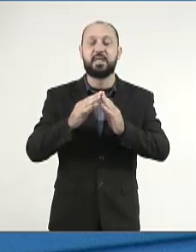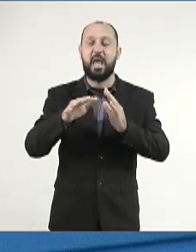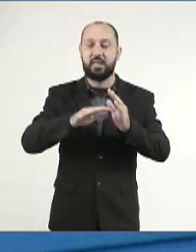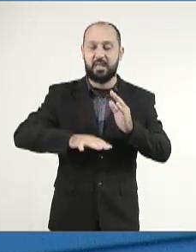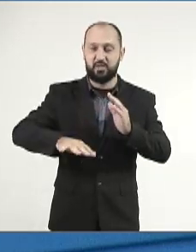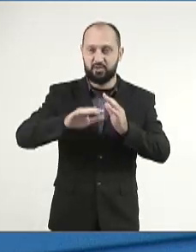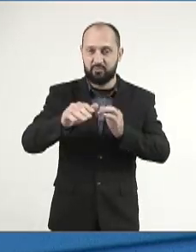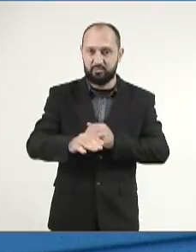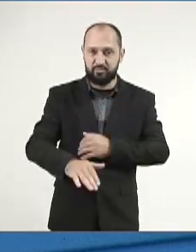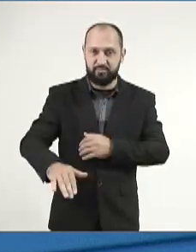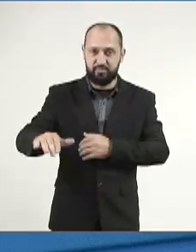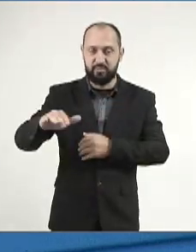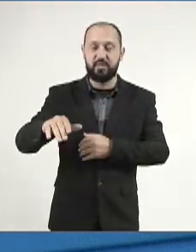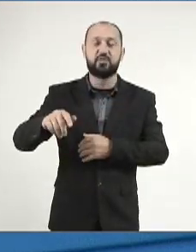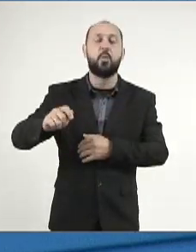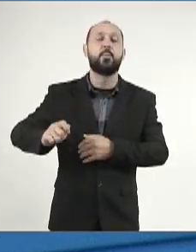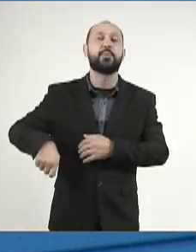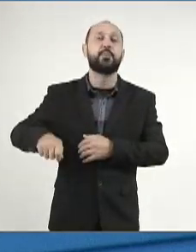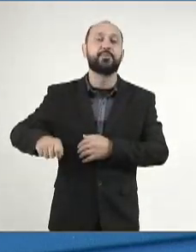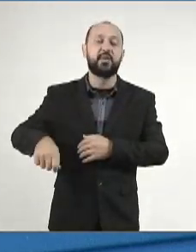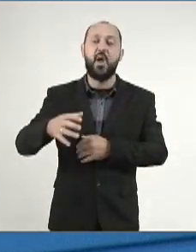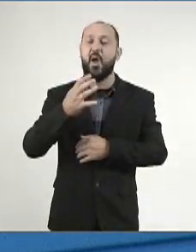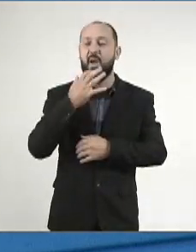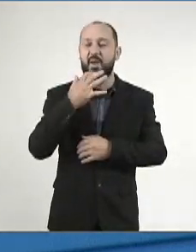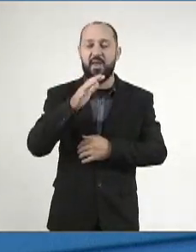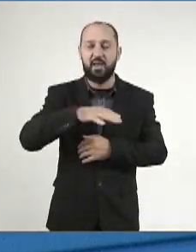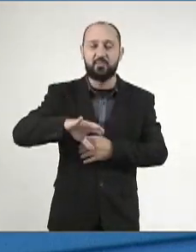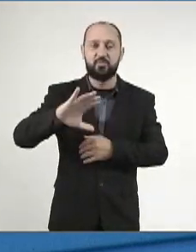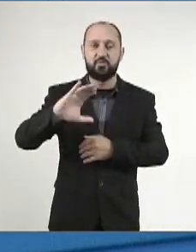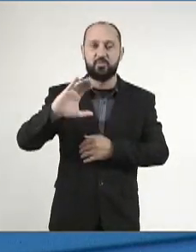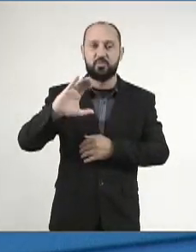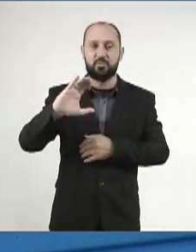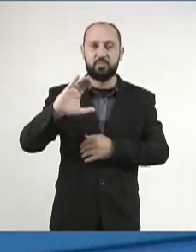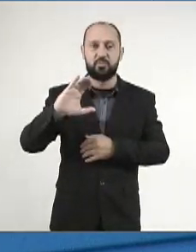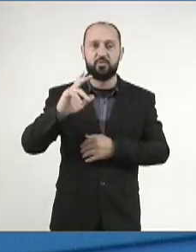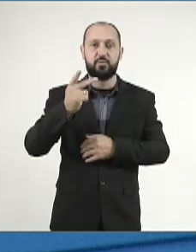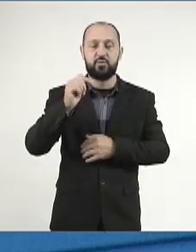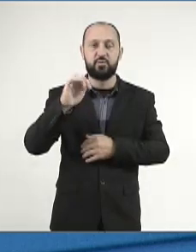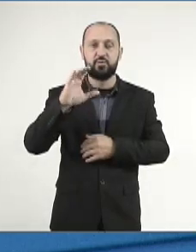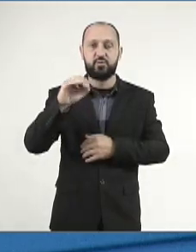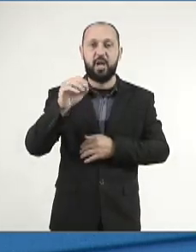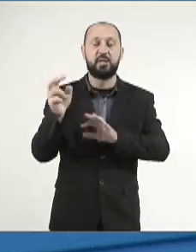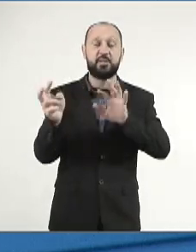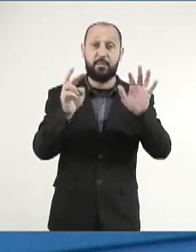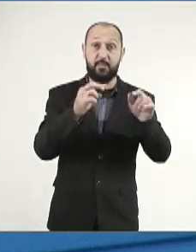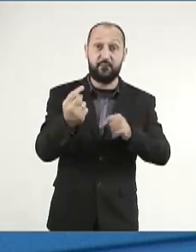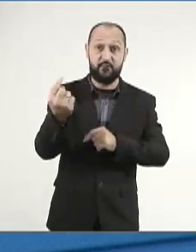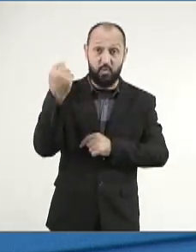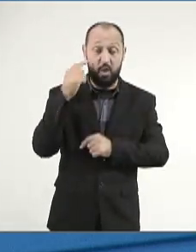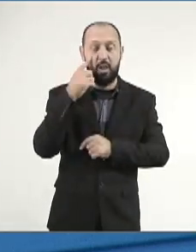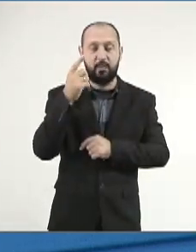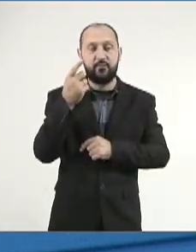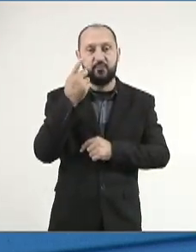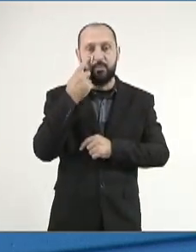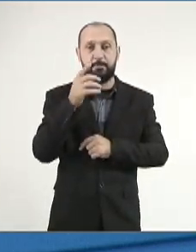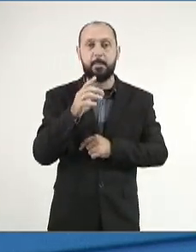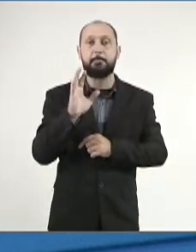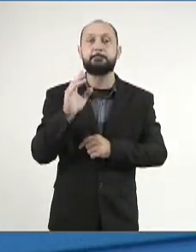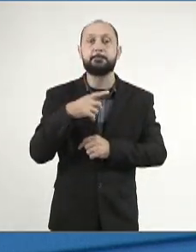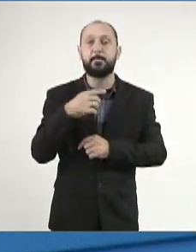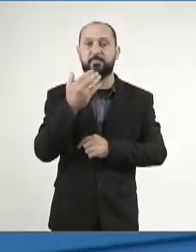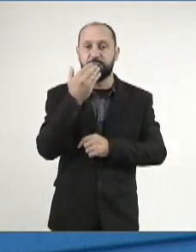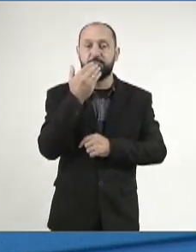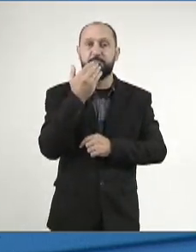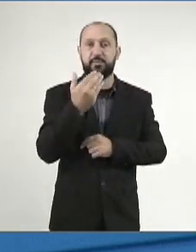da região Porto Murtinho, conhecedor do Chaco, aliás, esteve lá na semana passada, nós estamos